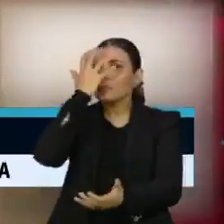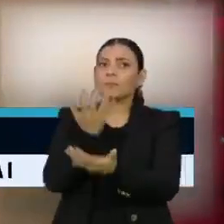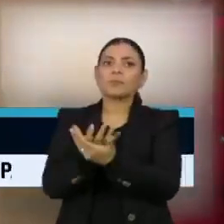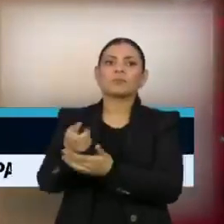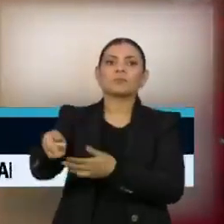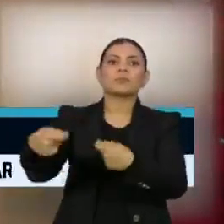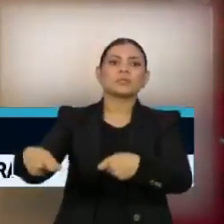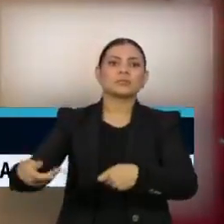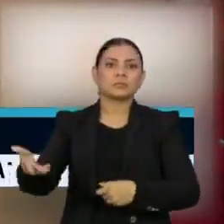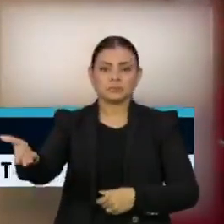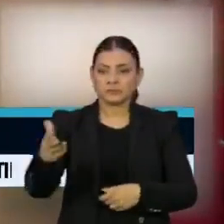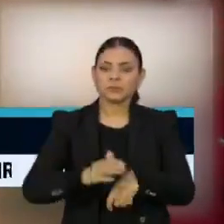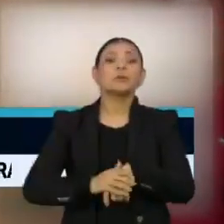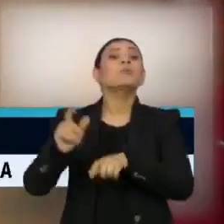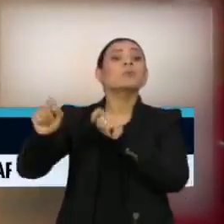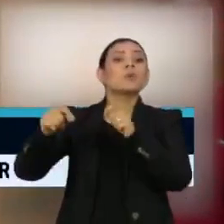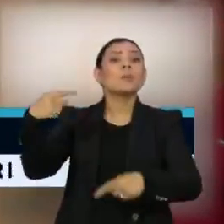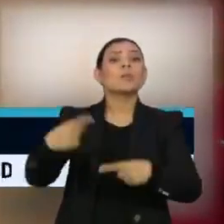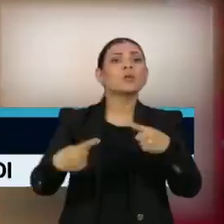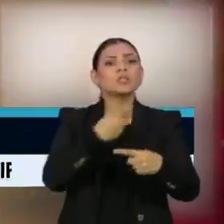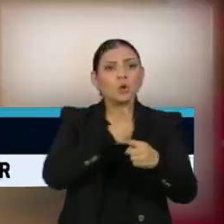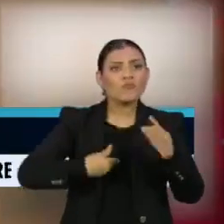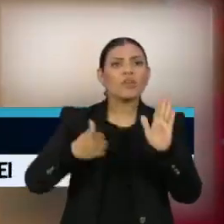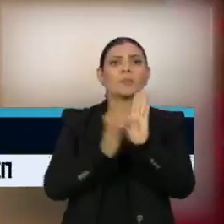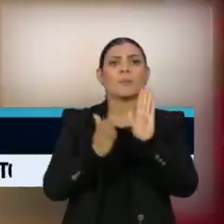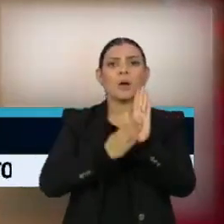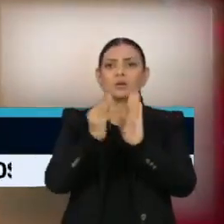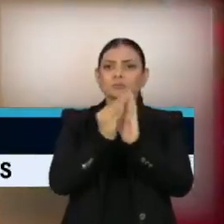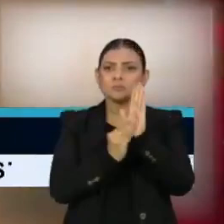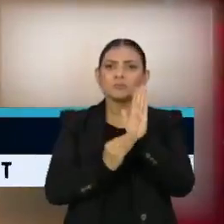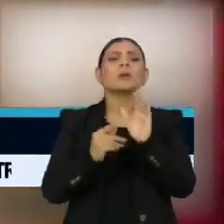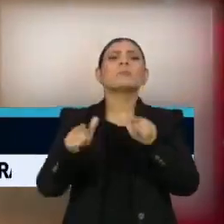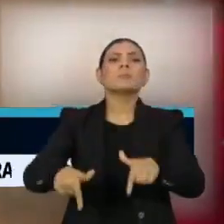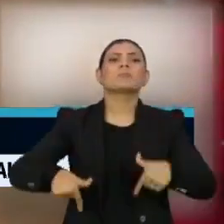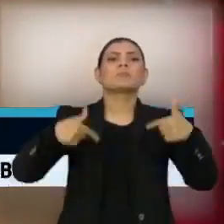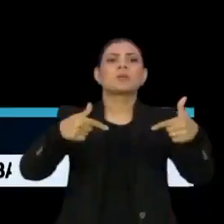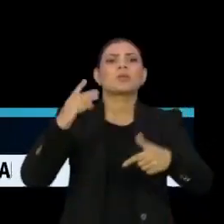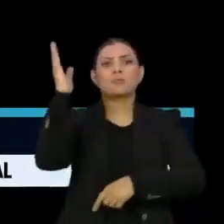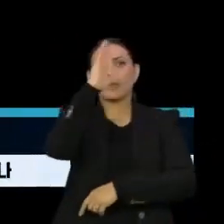desmascarados para que as políticas públicas possam ser de todos os brasileiros.